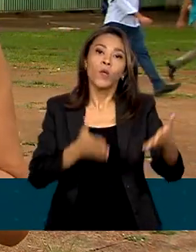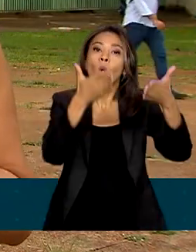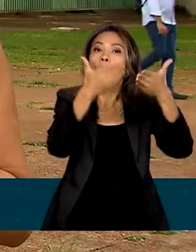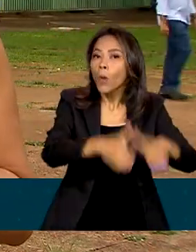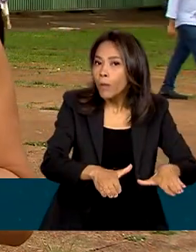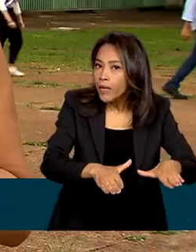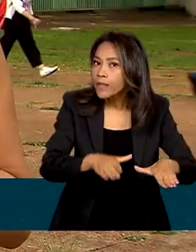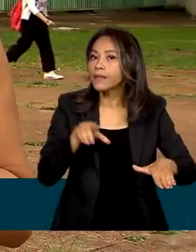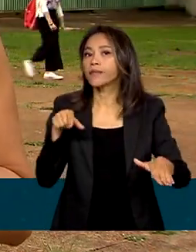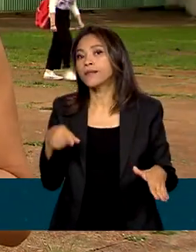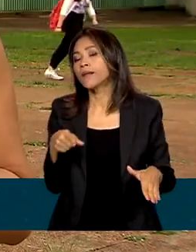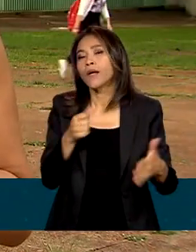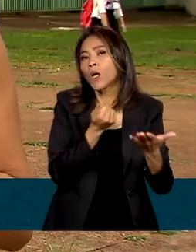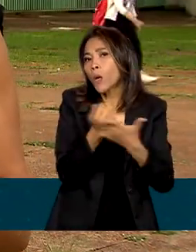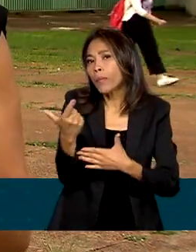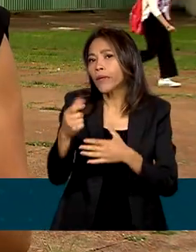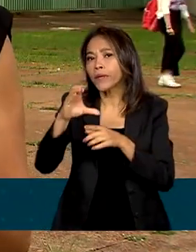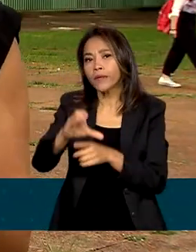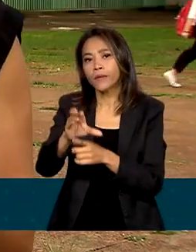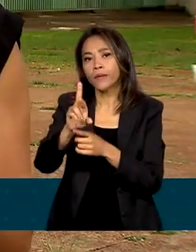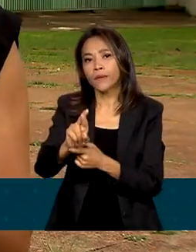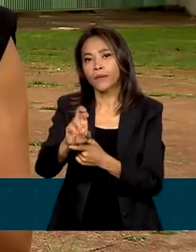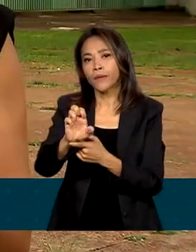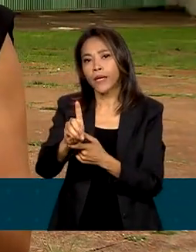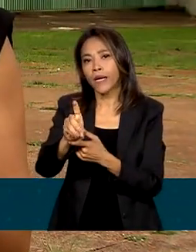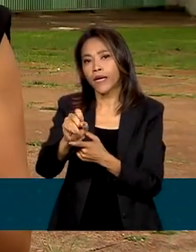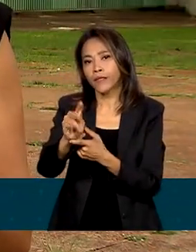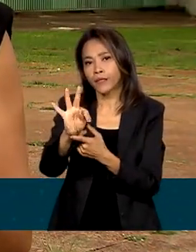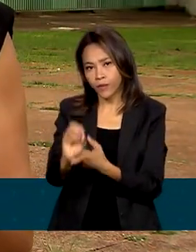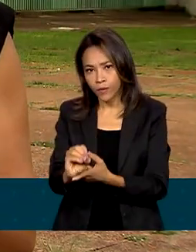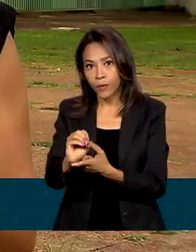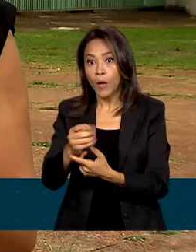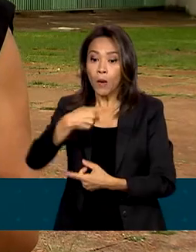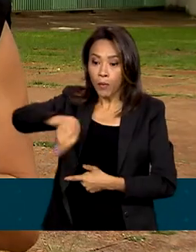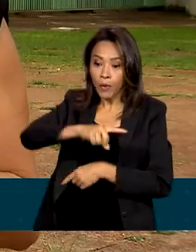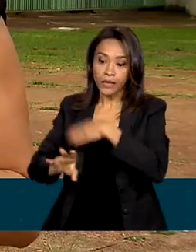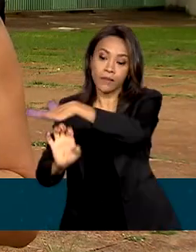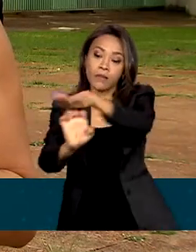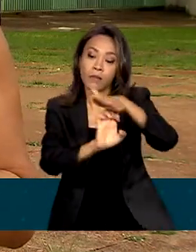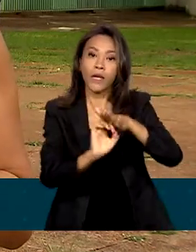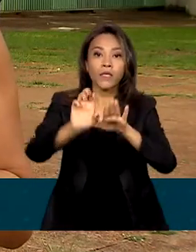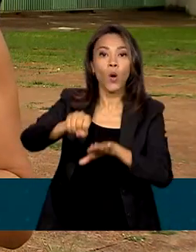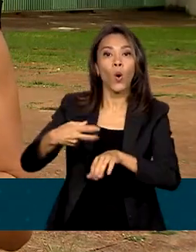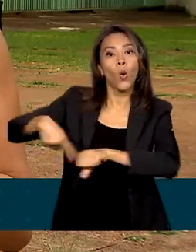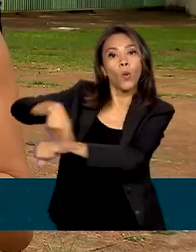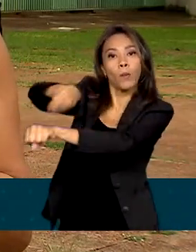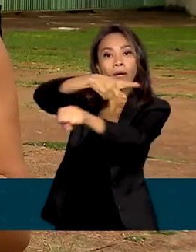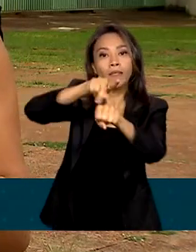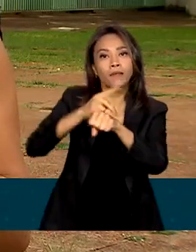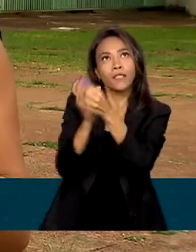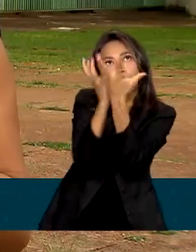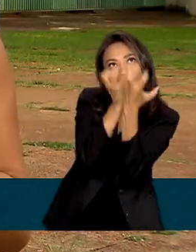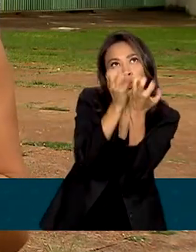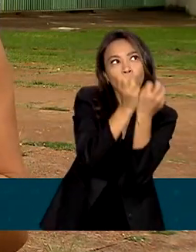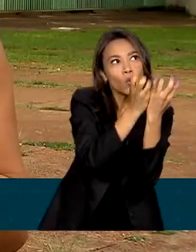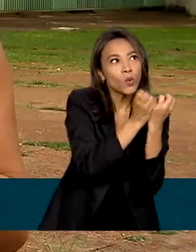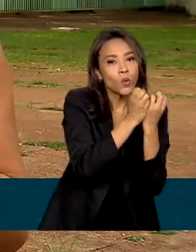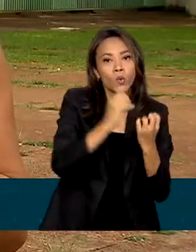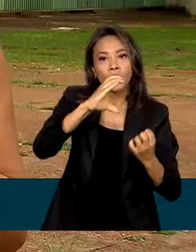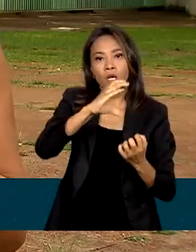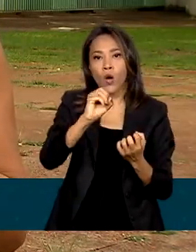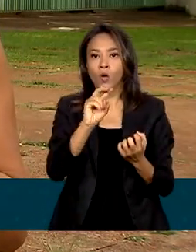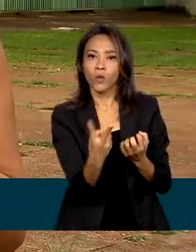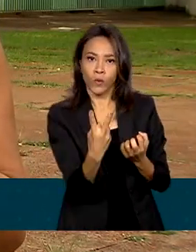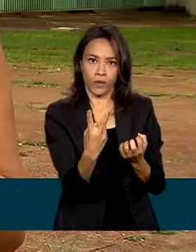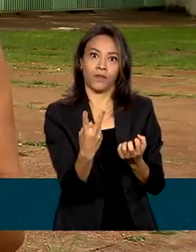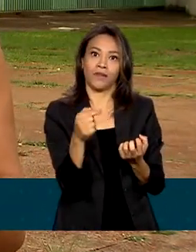carbônico, comprando créditos gerados por empresas ou países que capturam o carbono da atmosfera, por meio, por